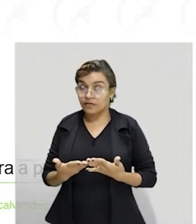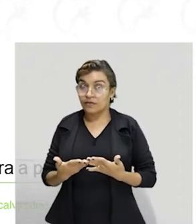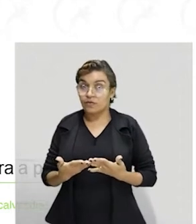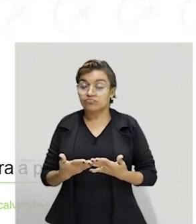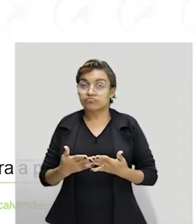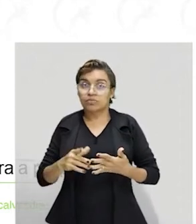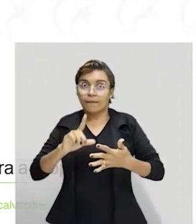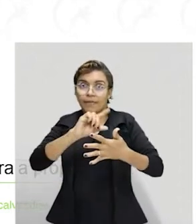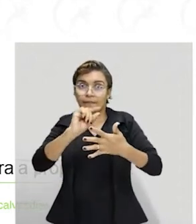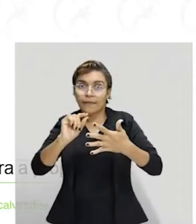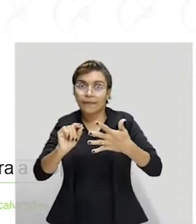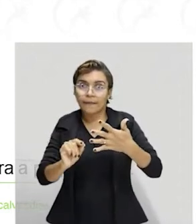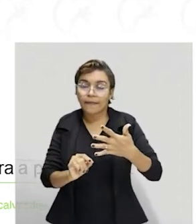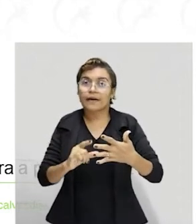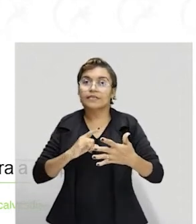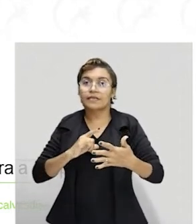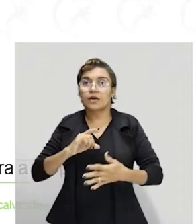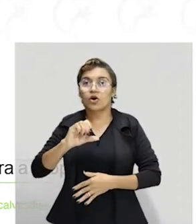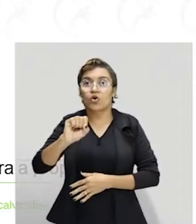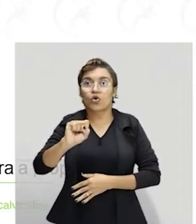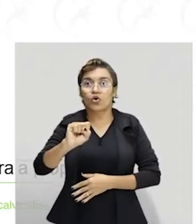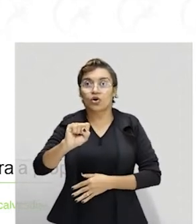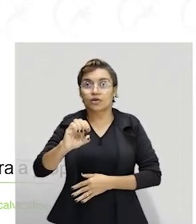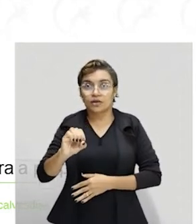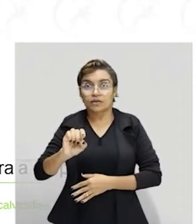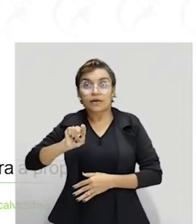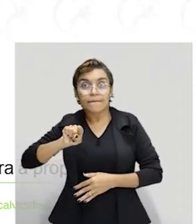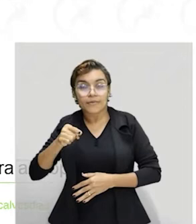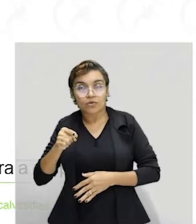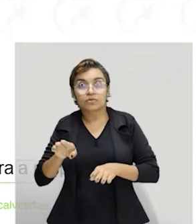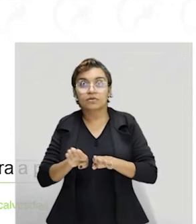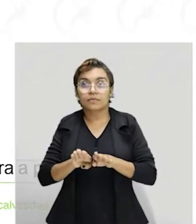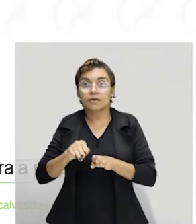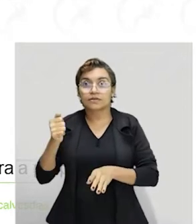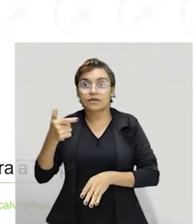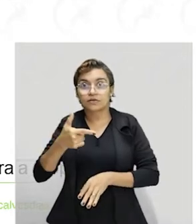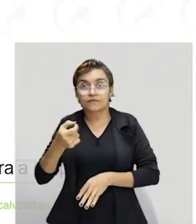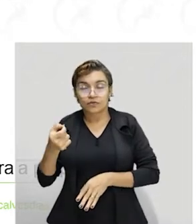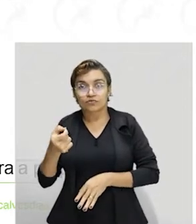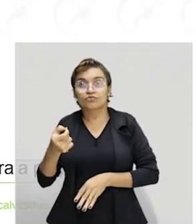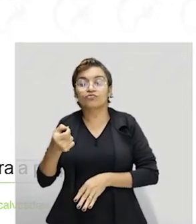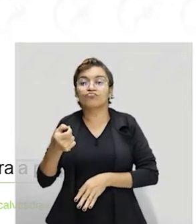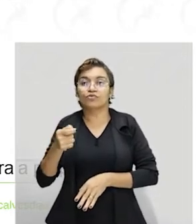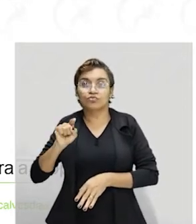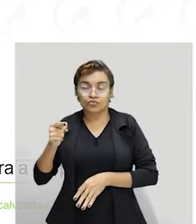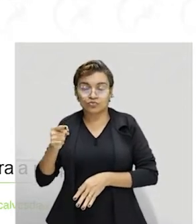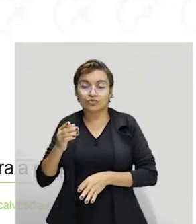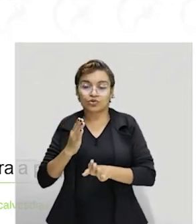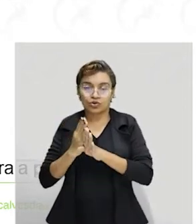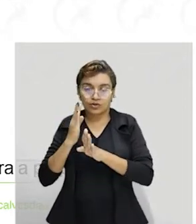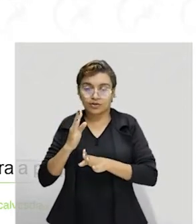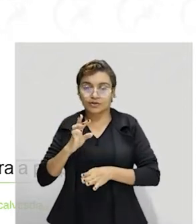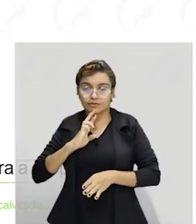gabarito, você vai identificar 80 mil e 120 mil para nós encontrarmos a nossa solução. Certinho?